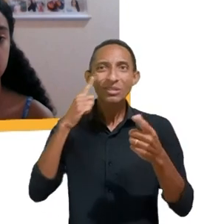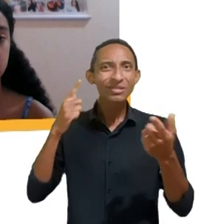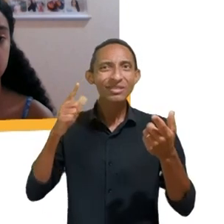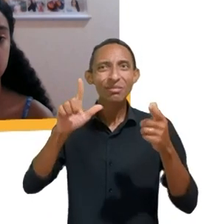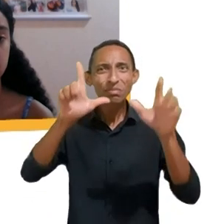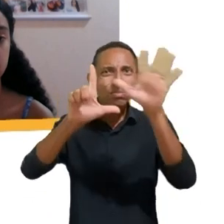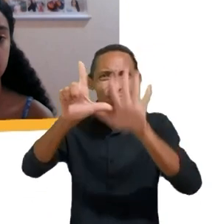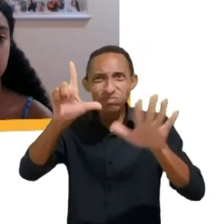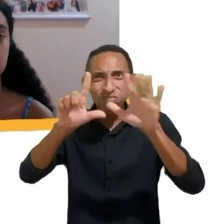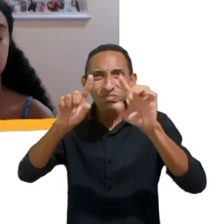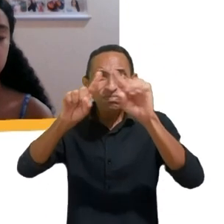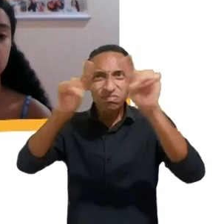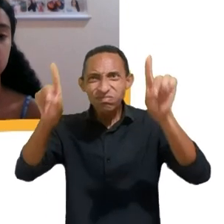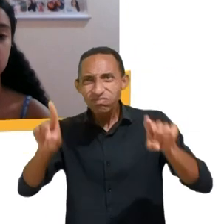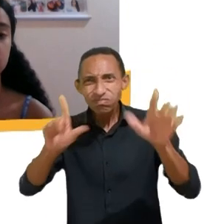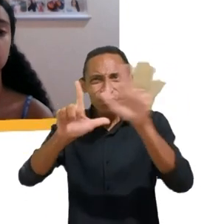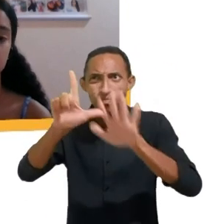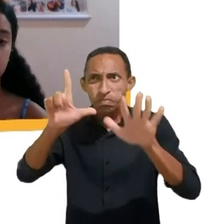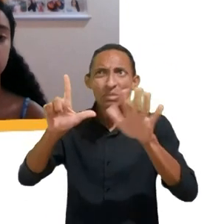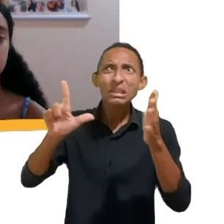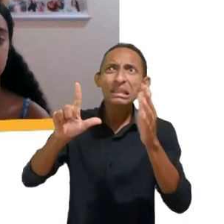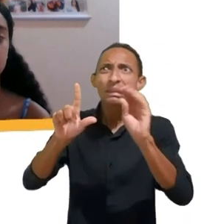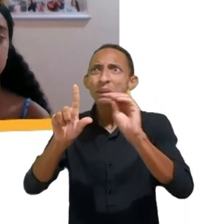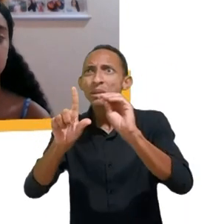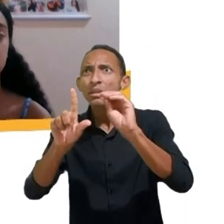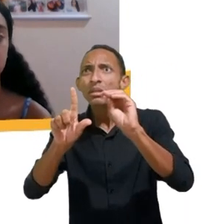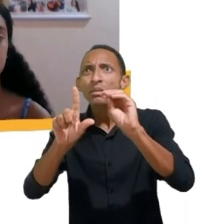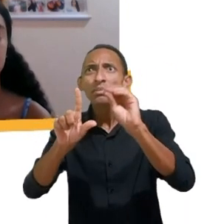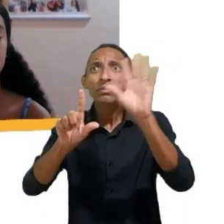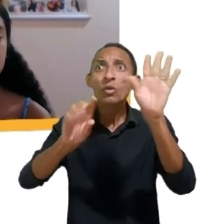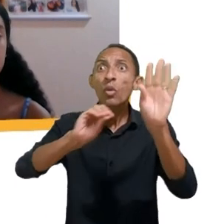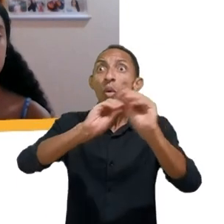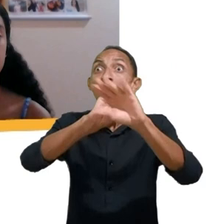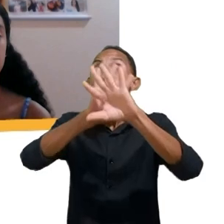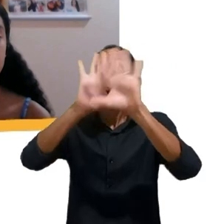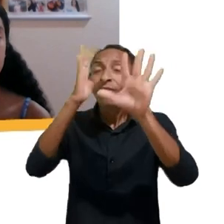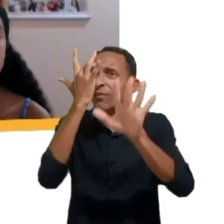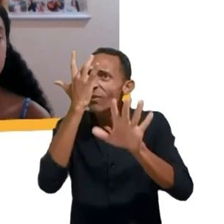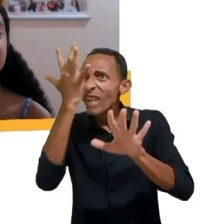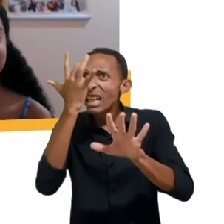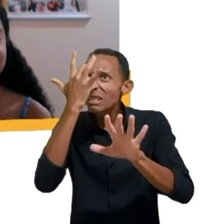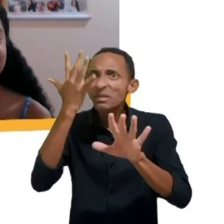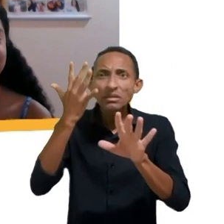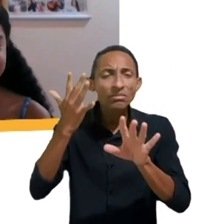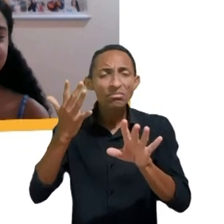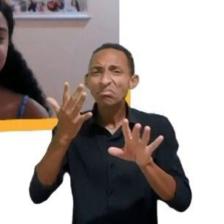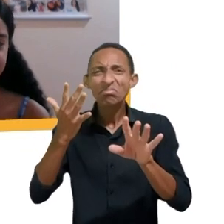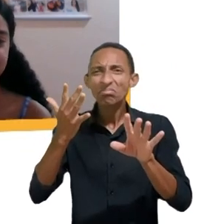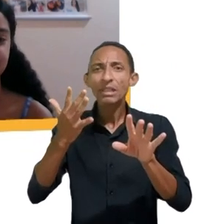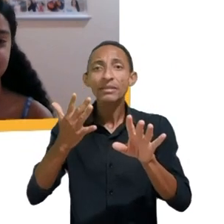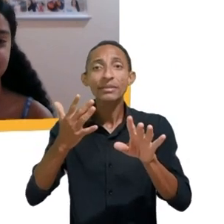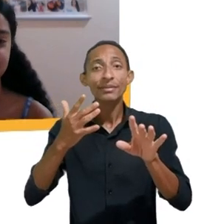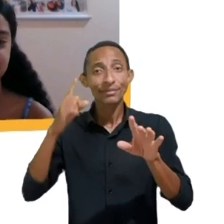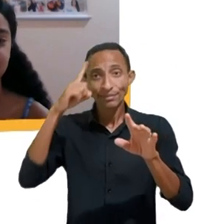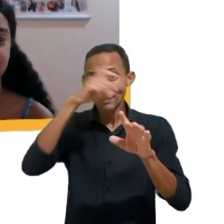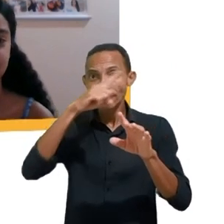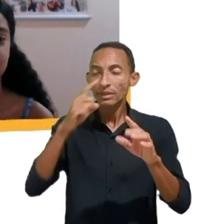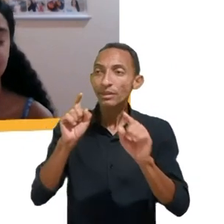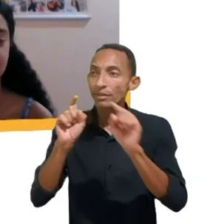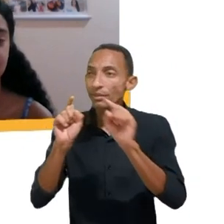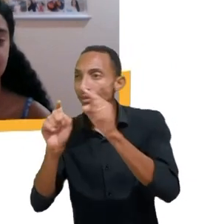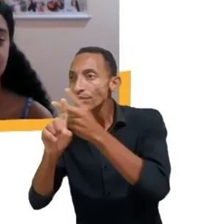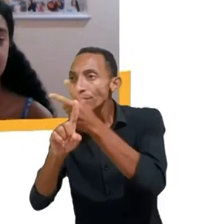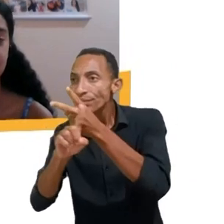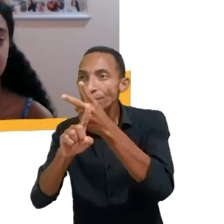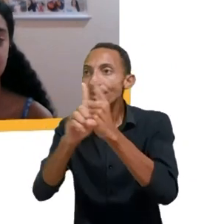que esse guia não está gritando ali com o neon para todo mundo ver e achar fácil? Por que que ele não está em português? Por